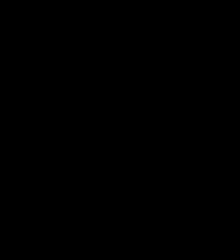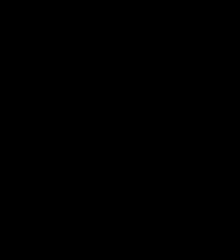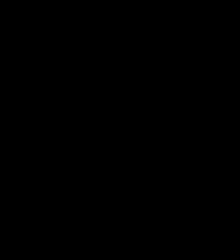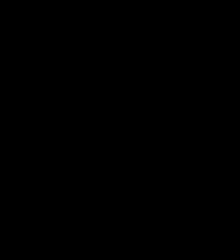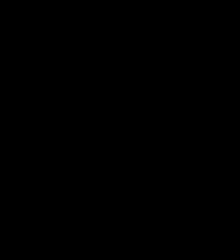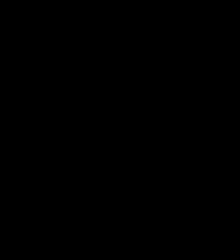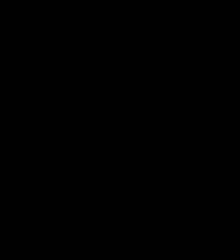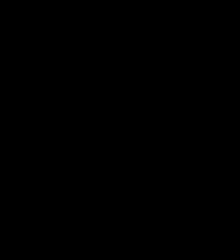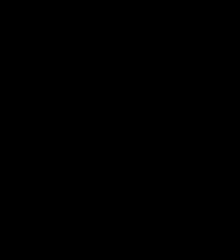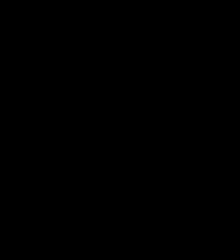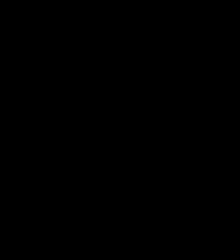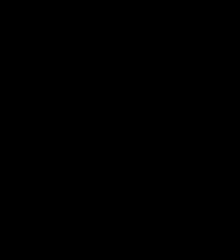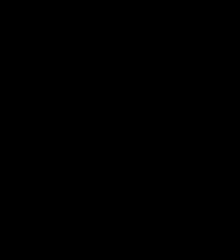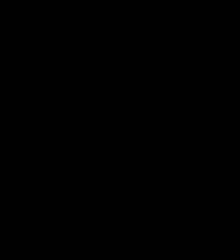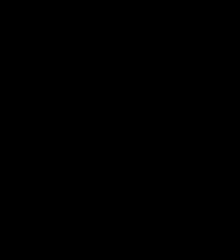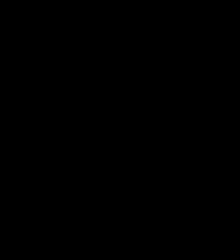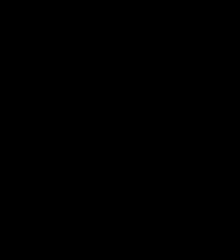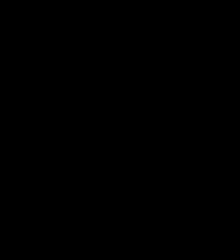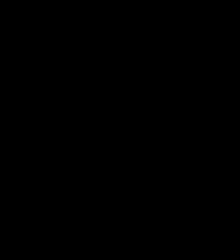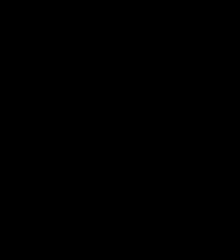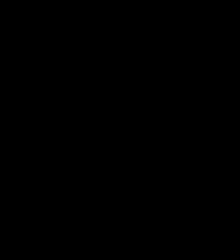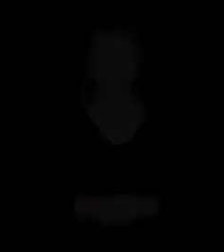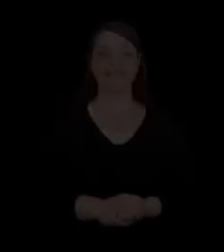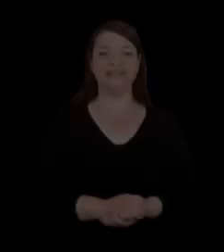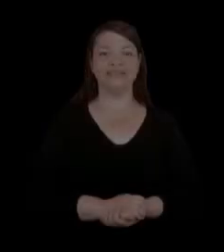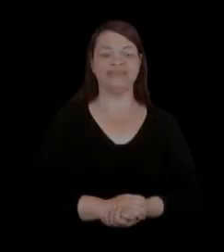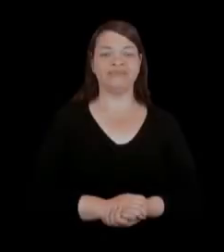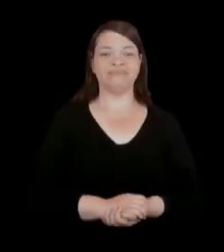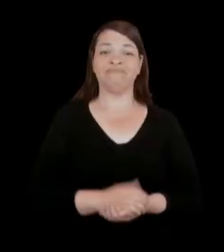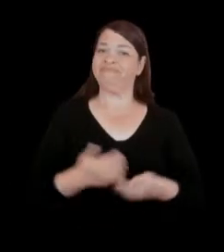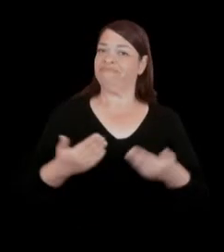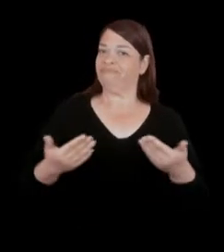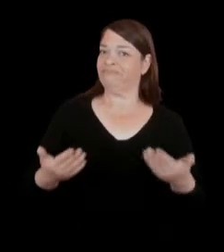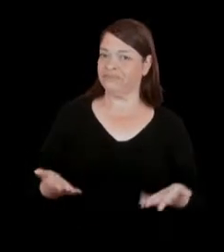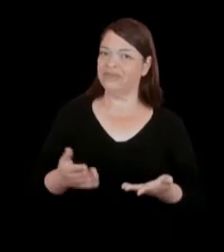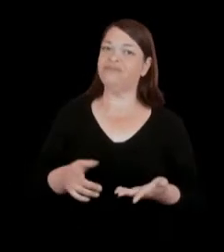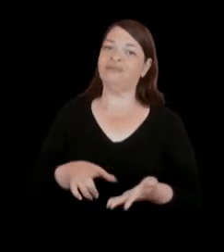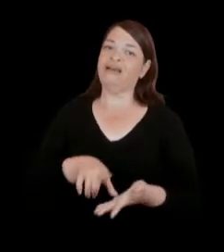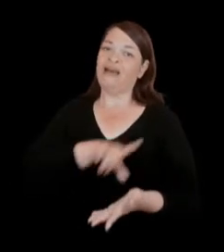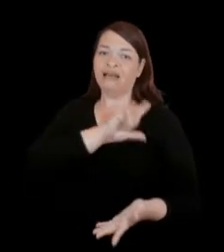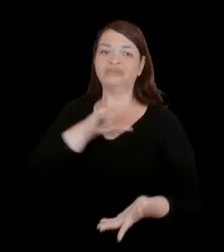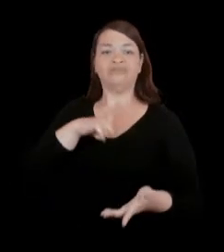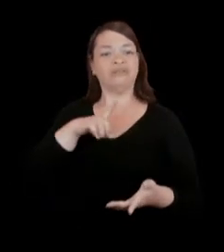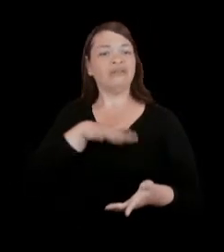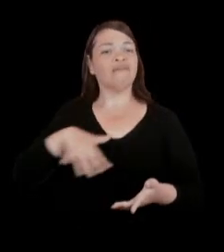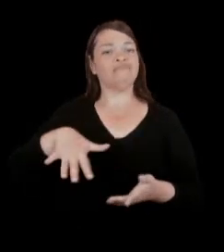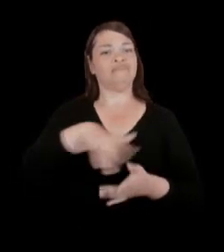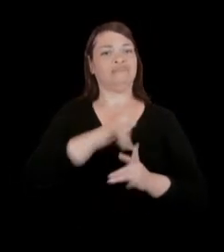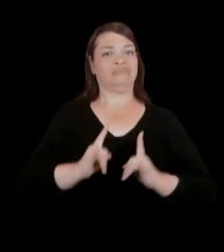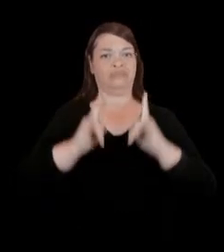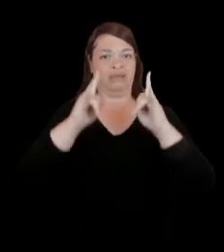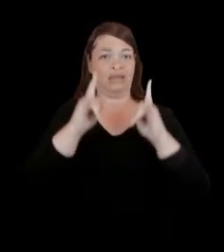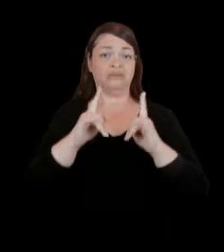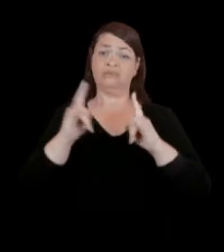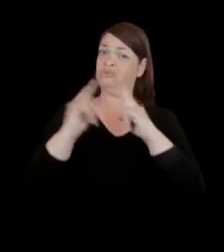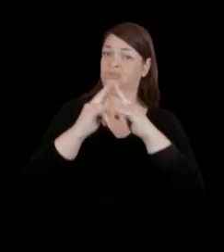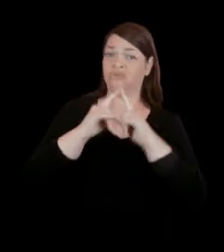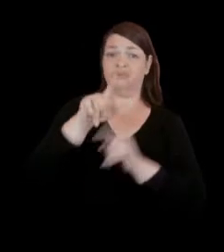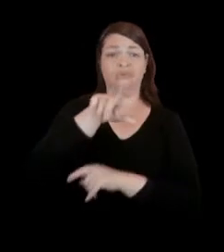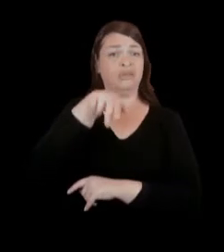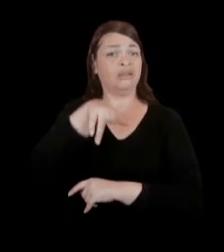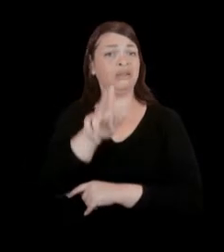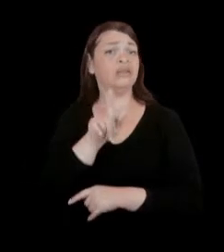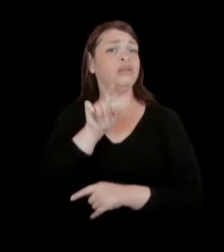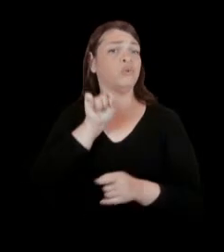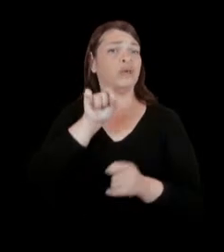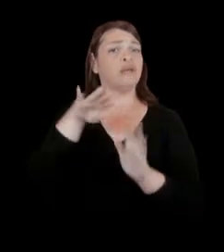imagens. E abaixo delas temos as legendas. Então, antes de a gente ter esse espaço, o Instituto Ling era basicamente um programa de